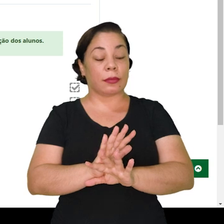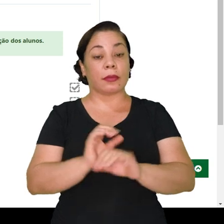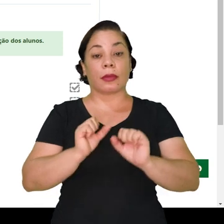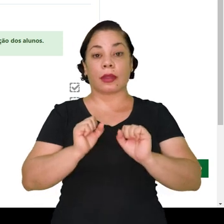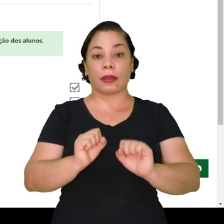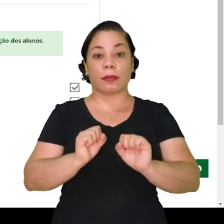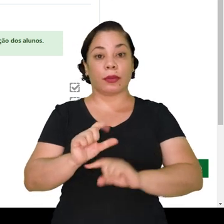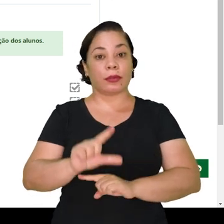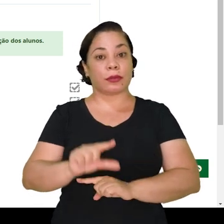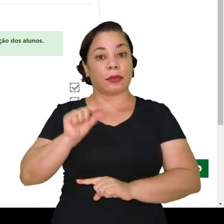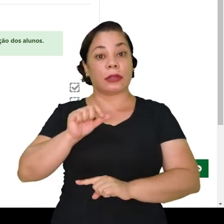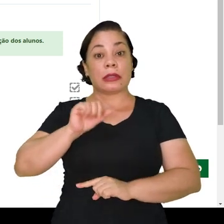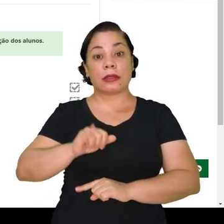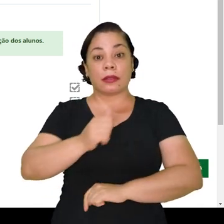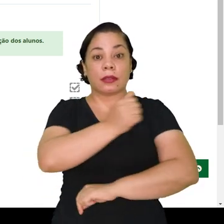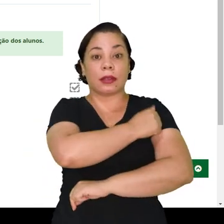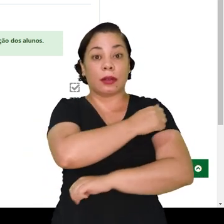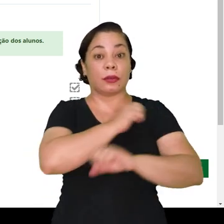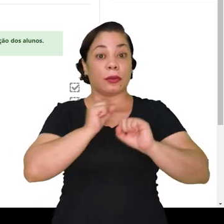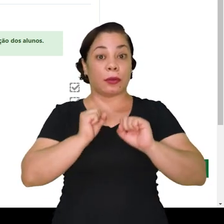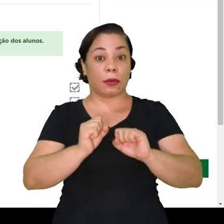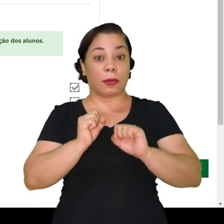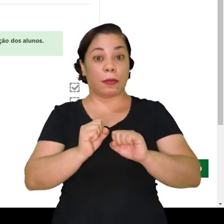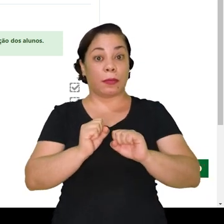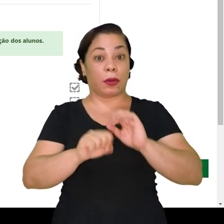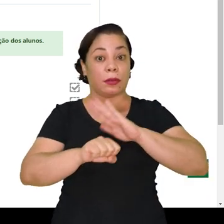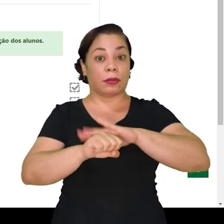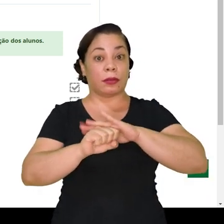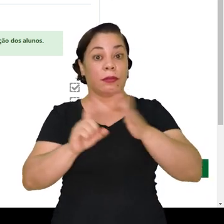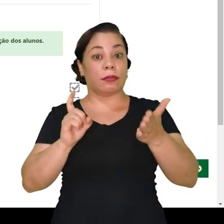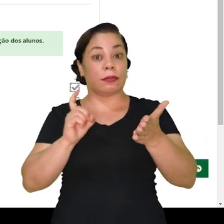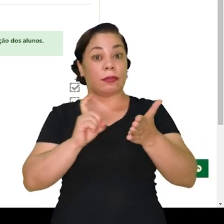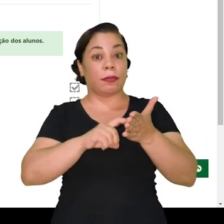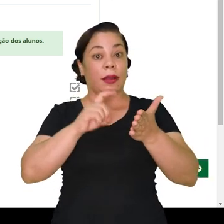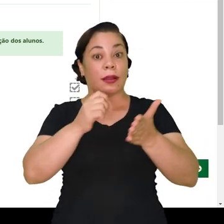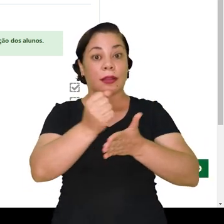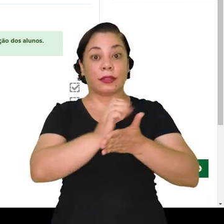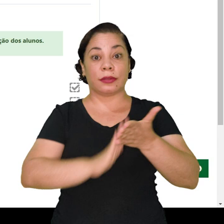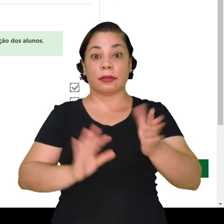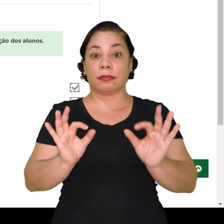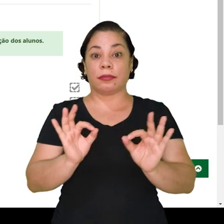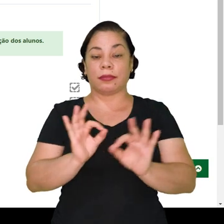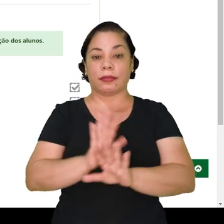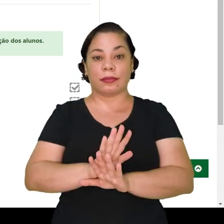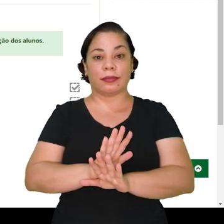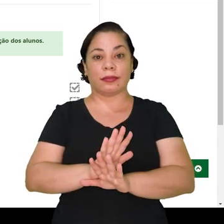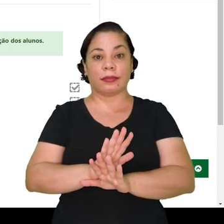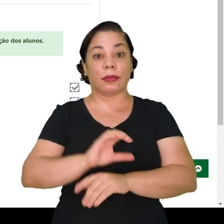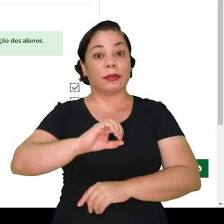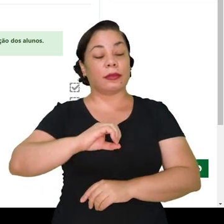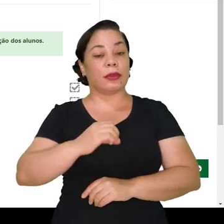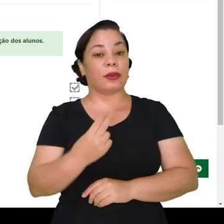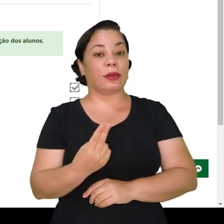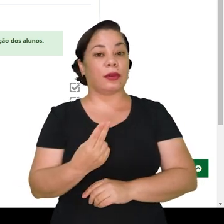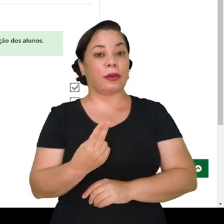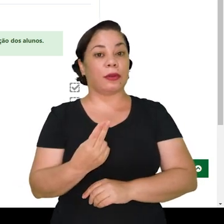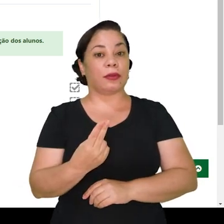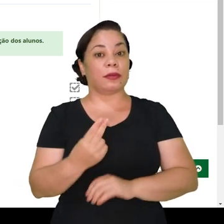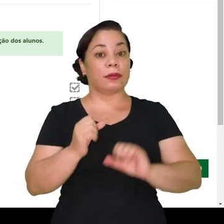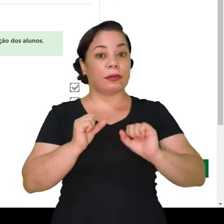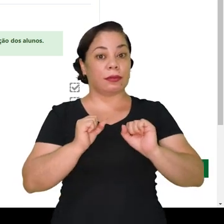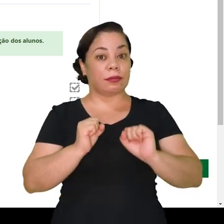conclusão, ele pode definir se o aluno poderá marcar manualmente as atividades como concluídas